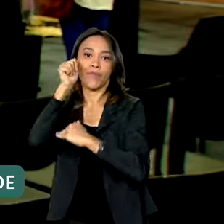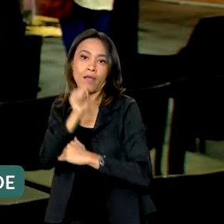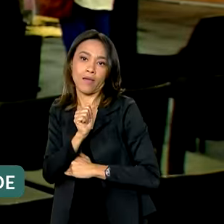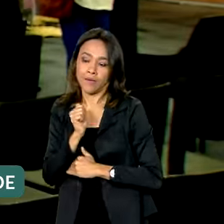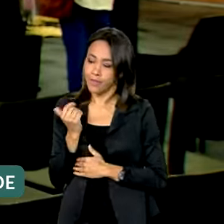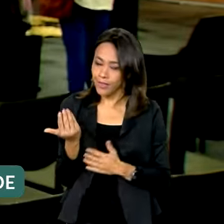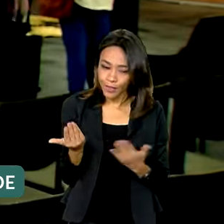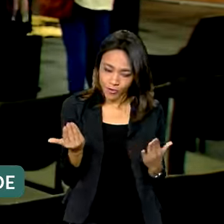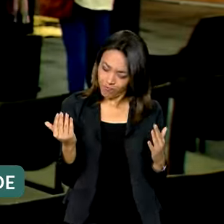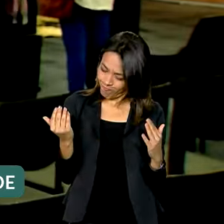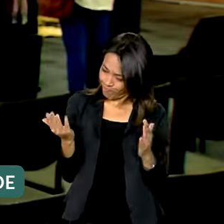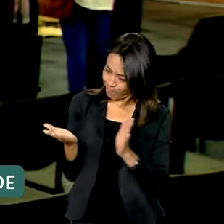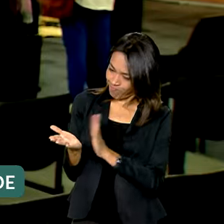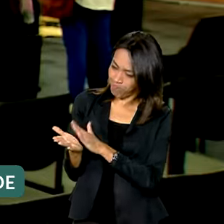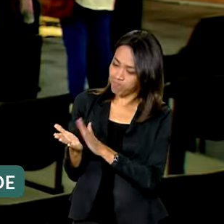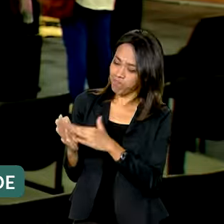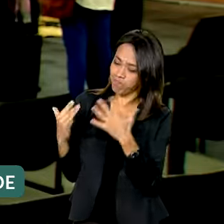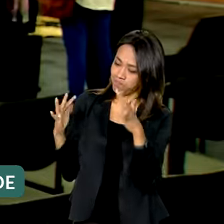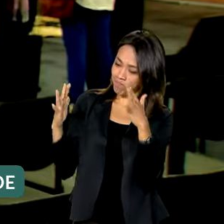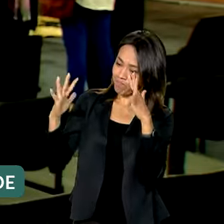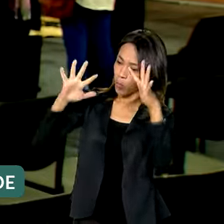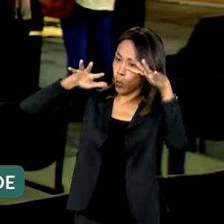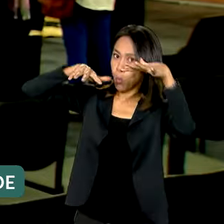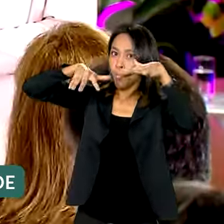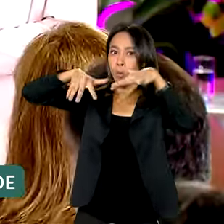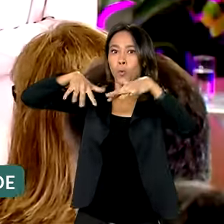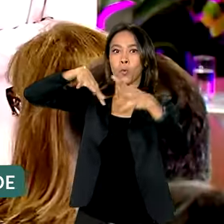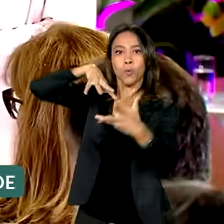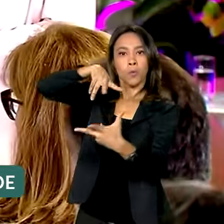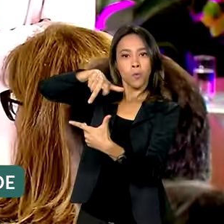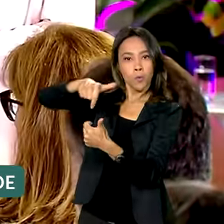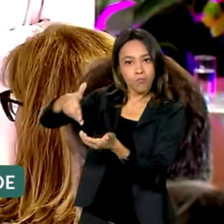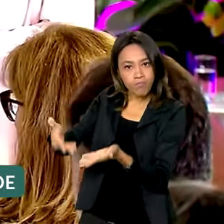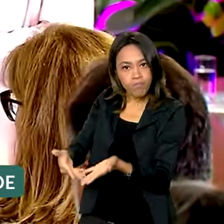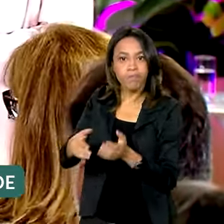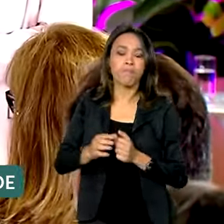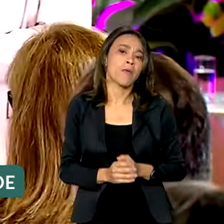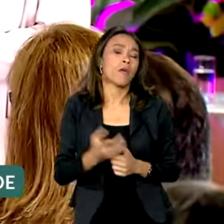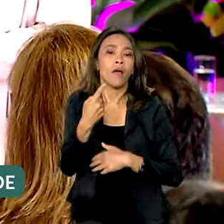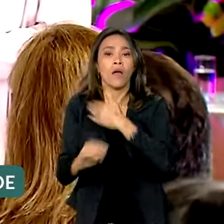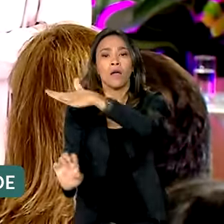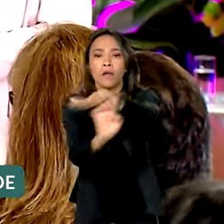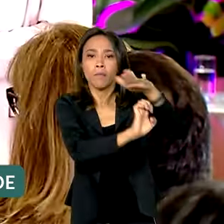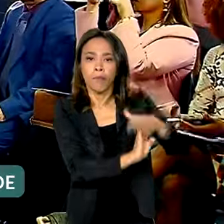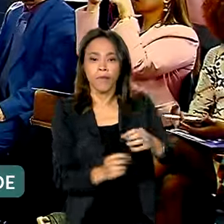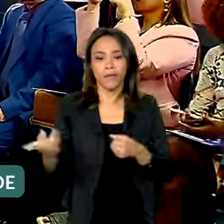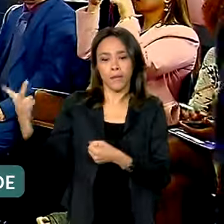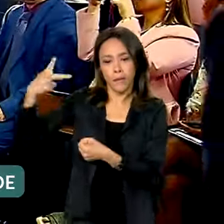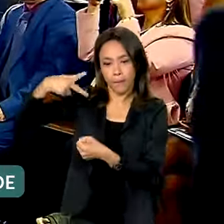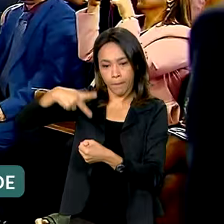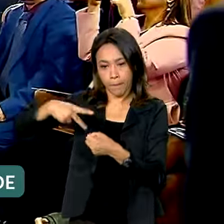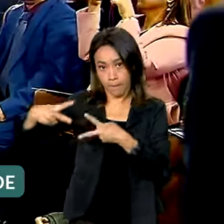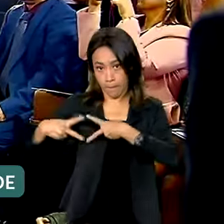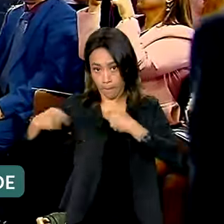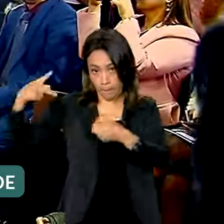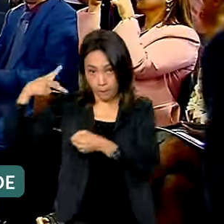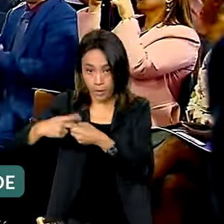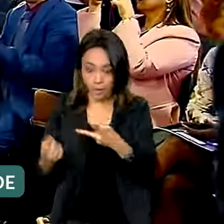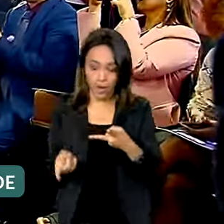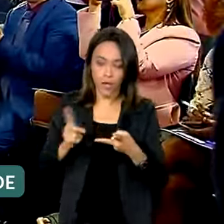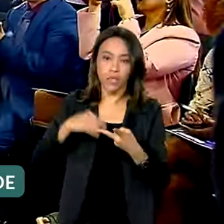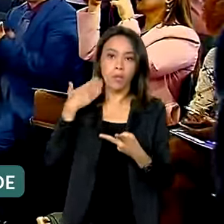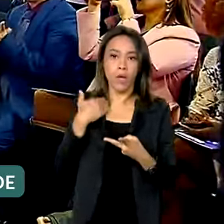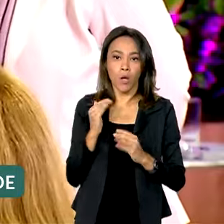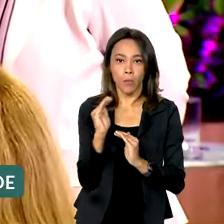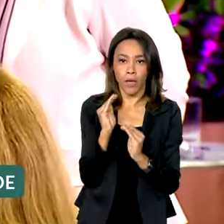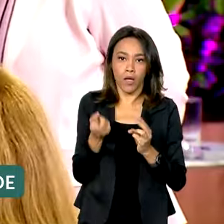elas sejam reconhecidas internacionalmente. Além de empresas privadas, Petrobras, Banco do Brasil e Correios